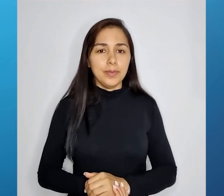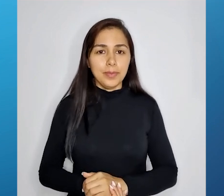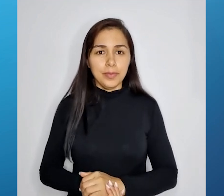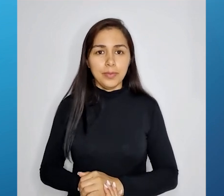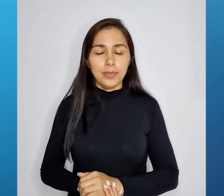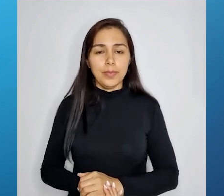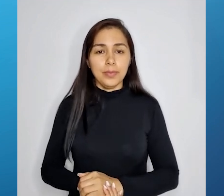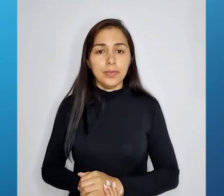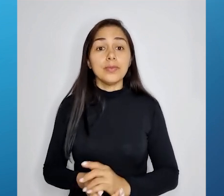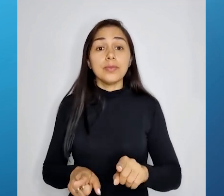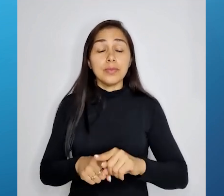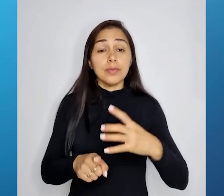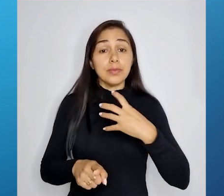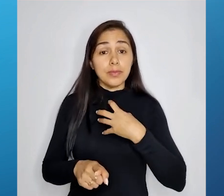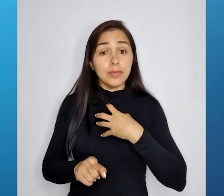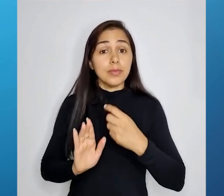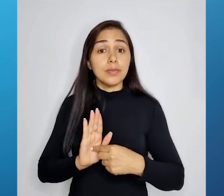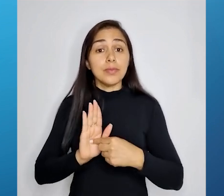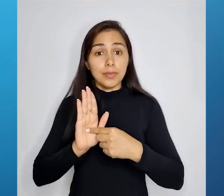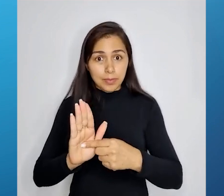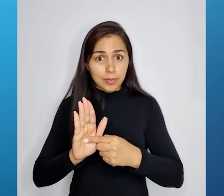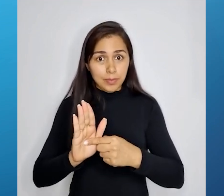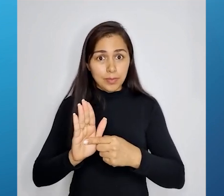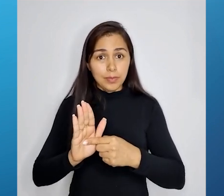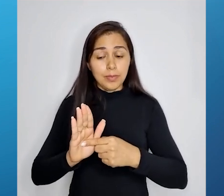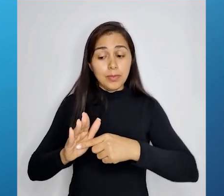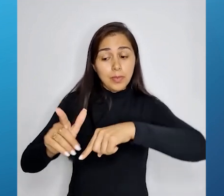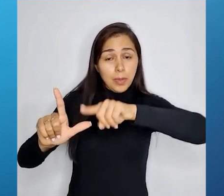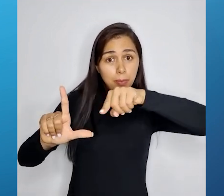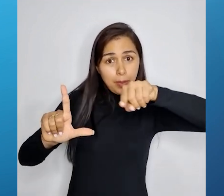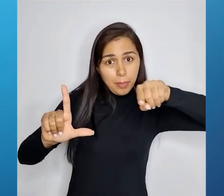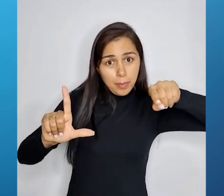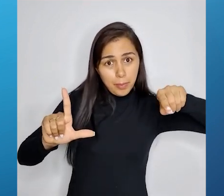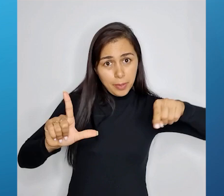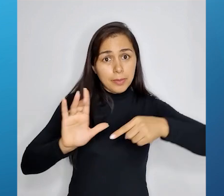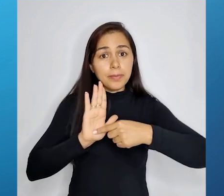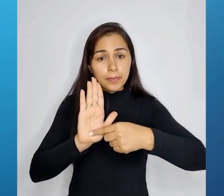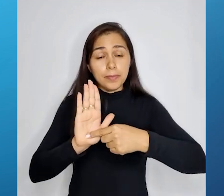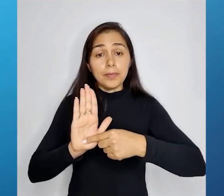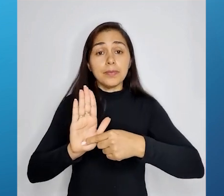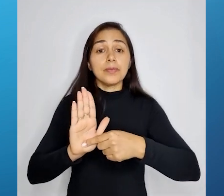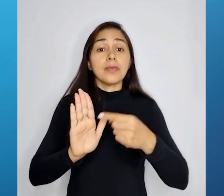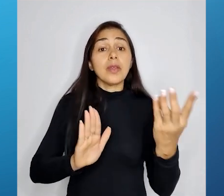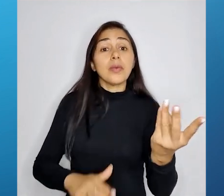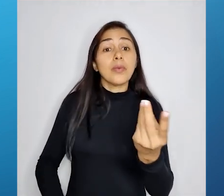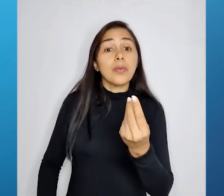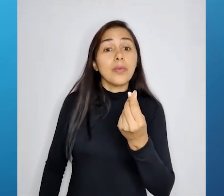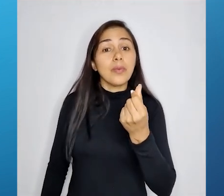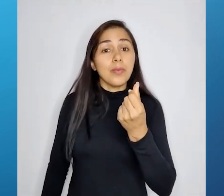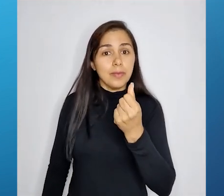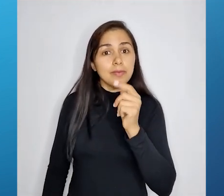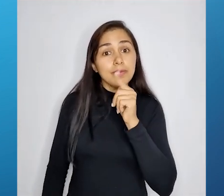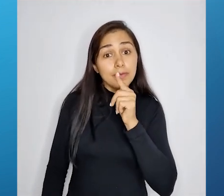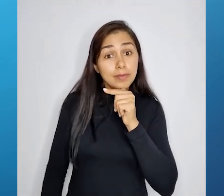Uma forma de exibição desses dados é aqui, como um gráfico. Nós temos aqui a qualidade da água do rio